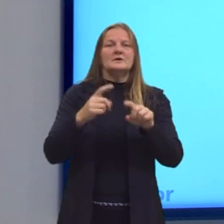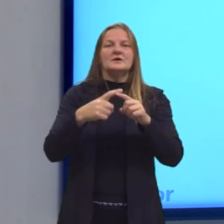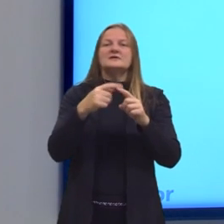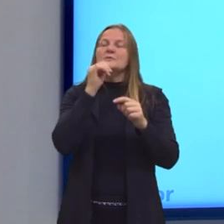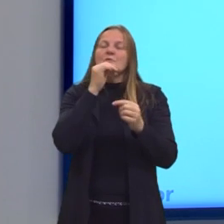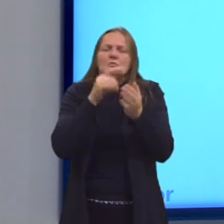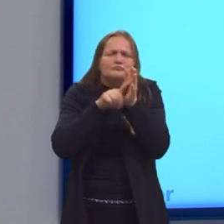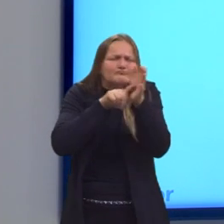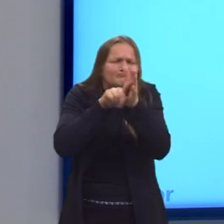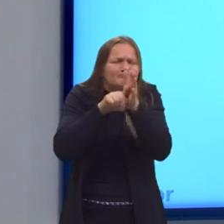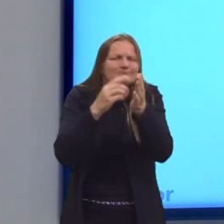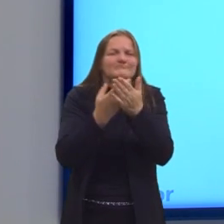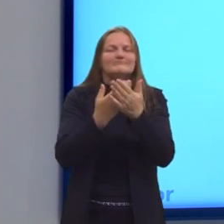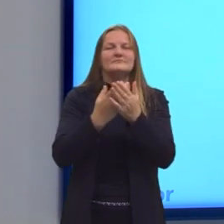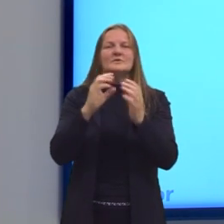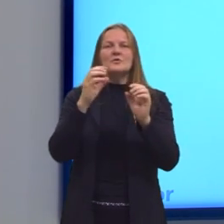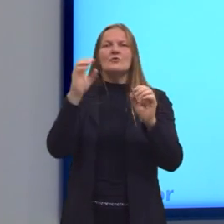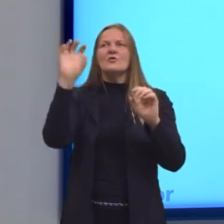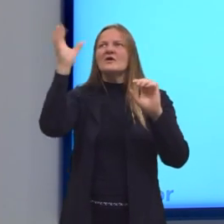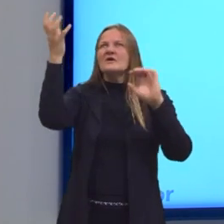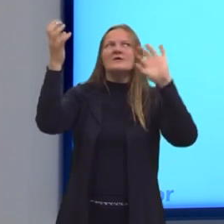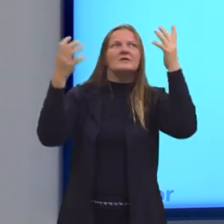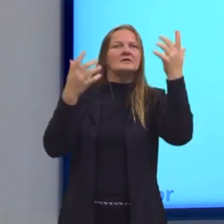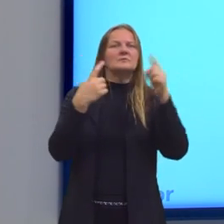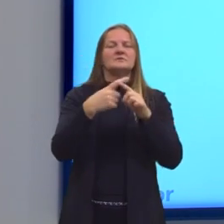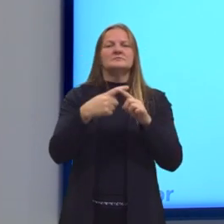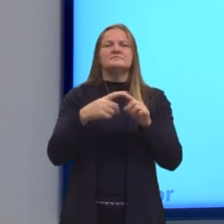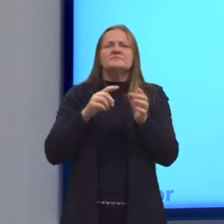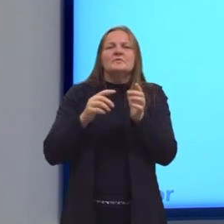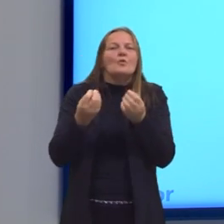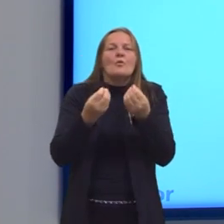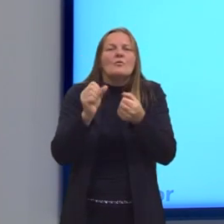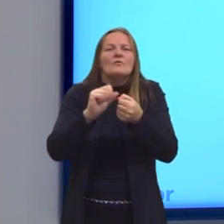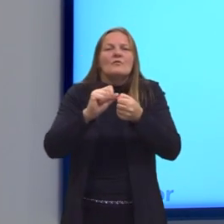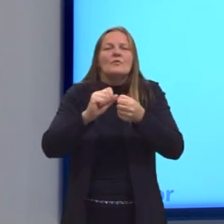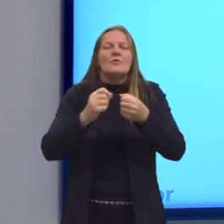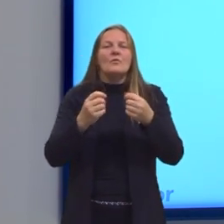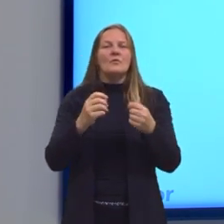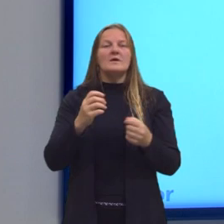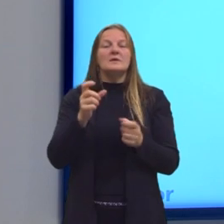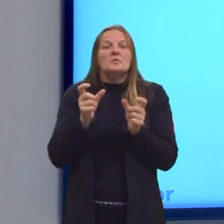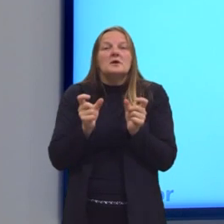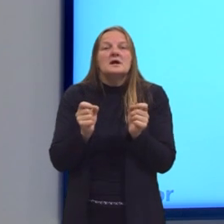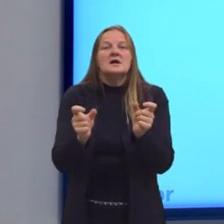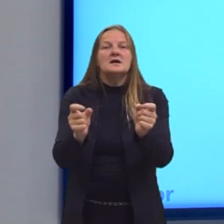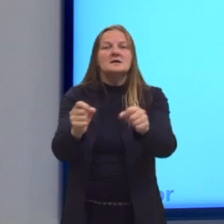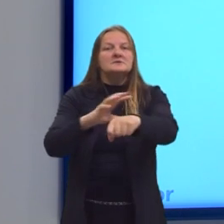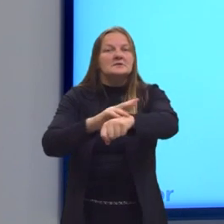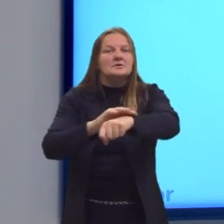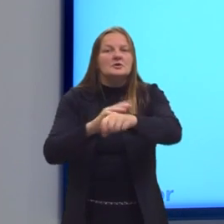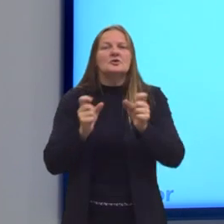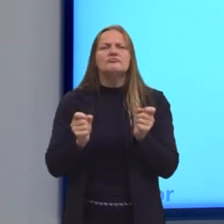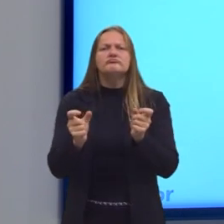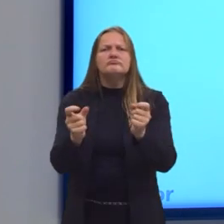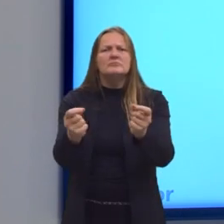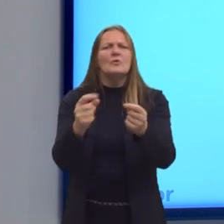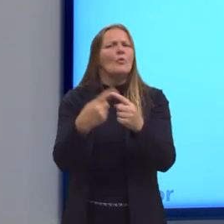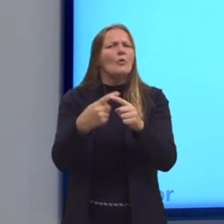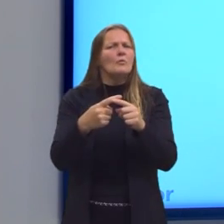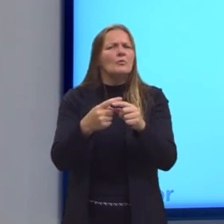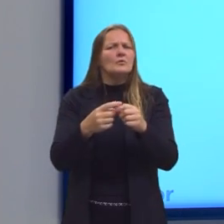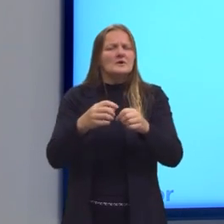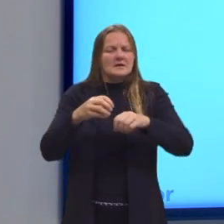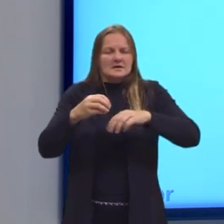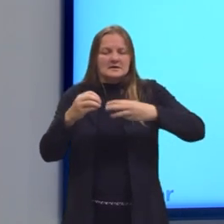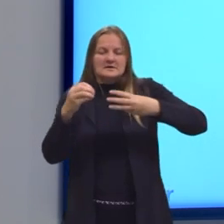climáticas e a trajetória de meteoritos, até pesquisas sobre o câncer, ajudando a identificar o crescimento de